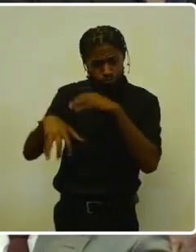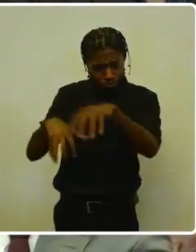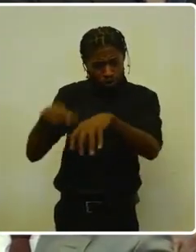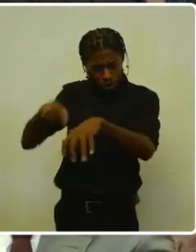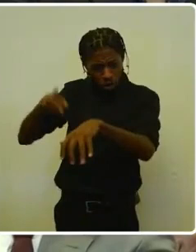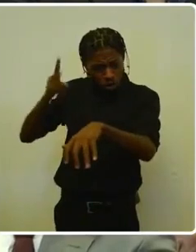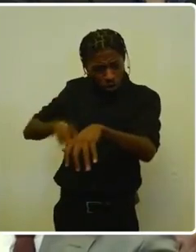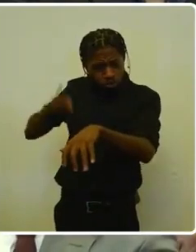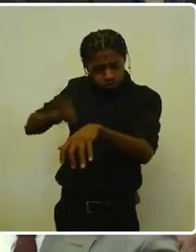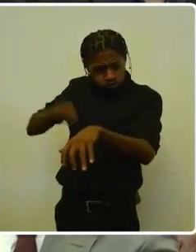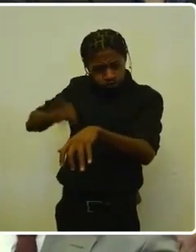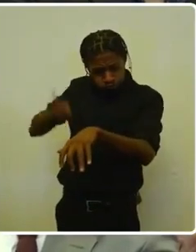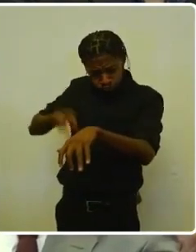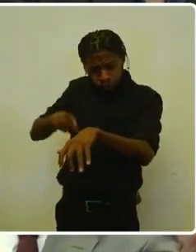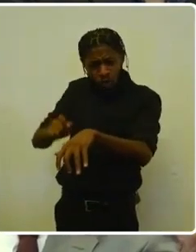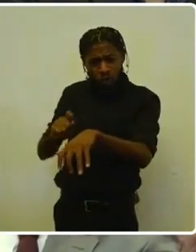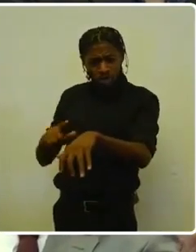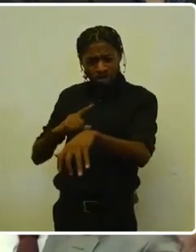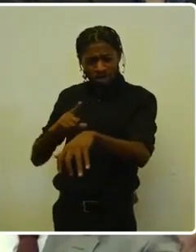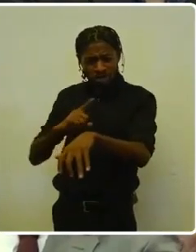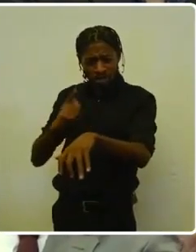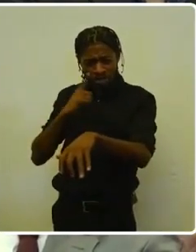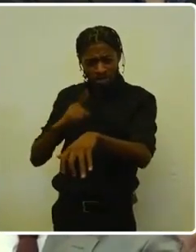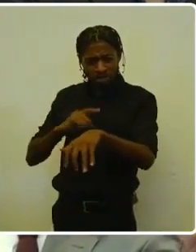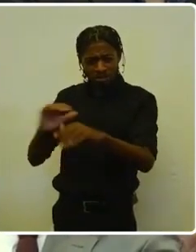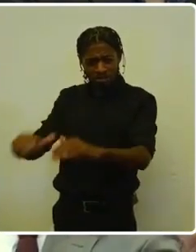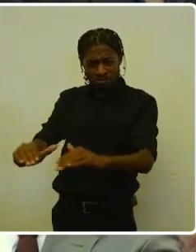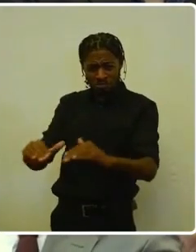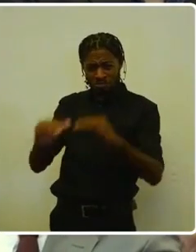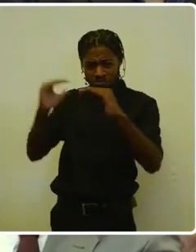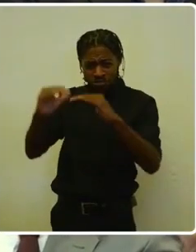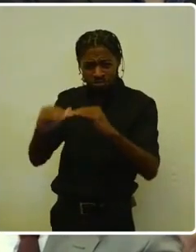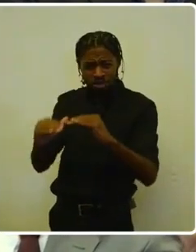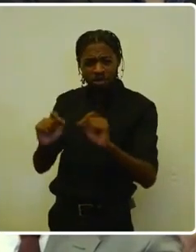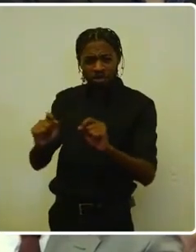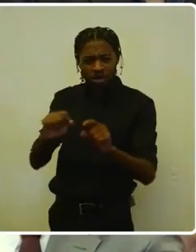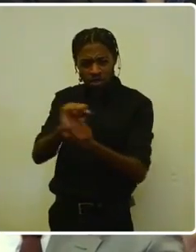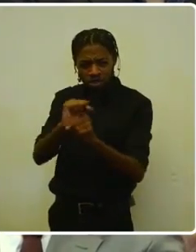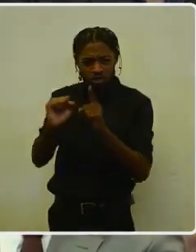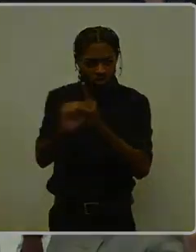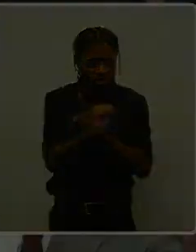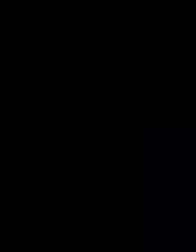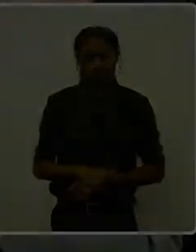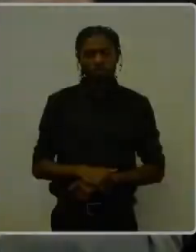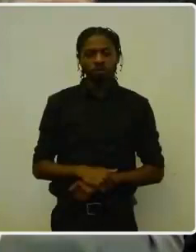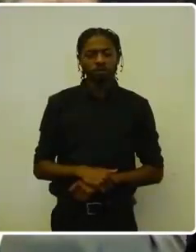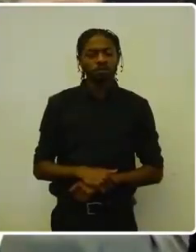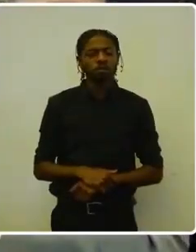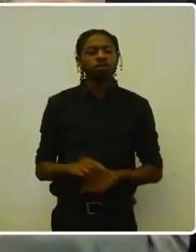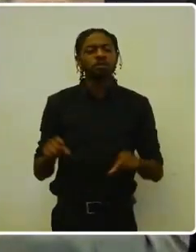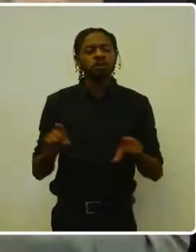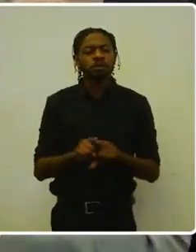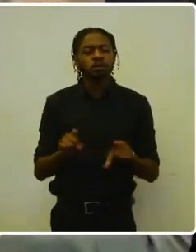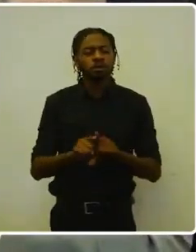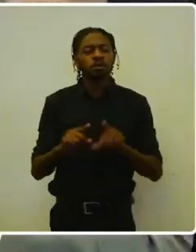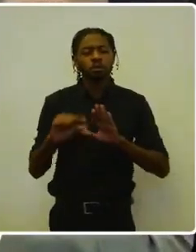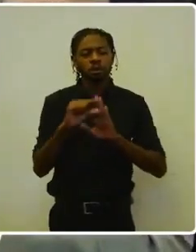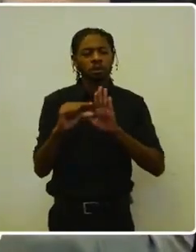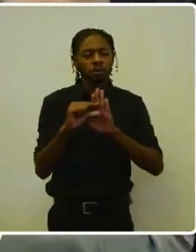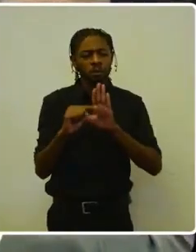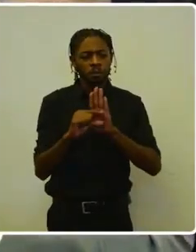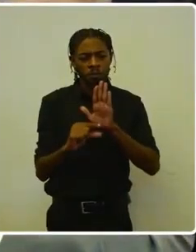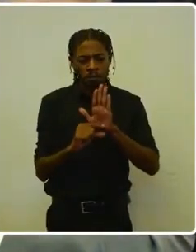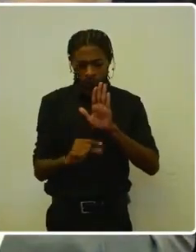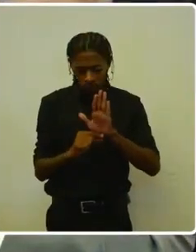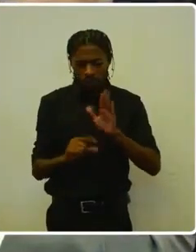garantindo o avanço civilizatório da sociedade brasileira. E do Tribunal Superior